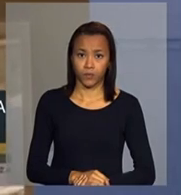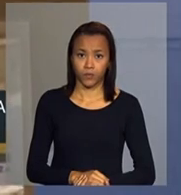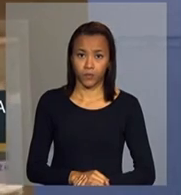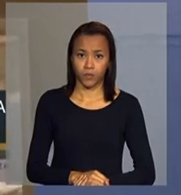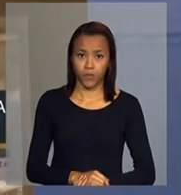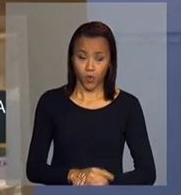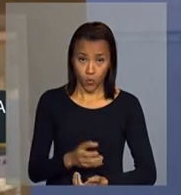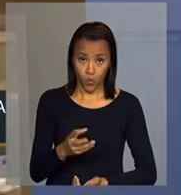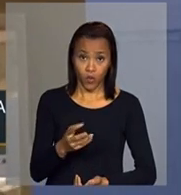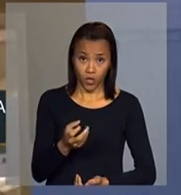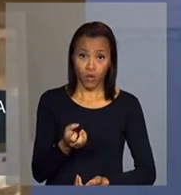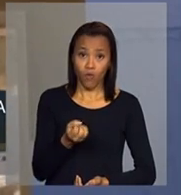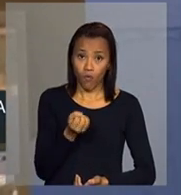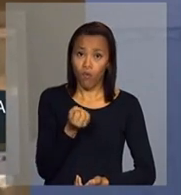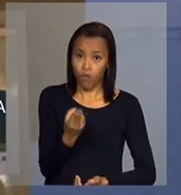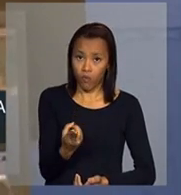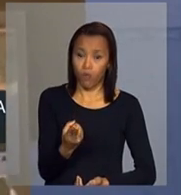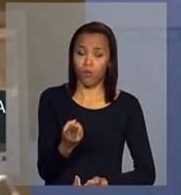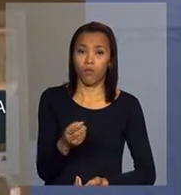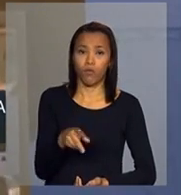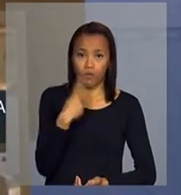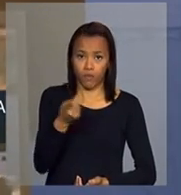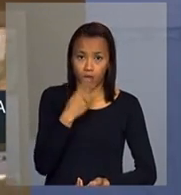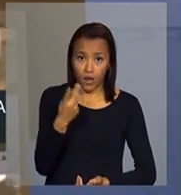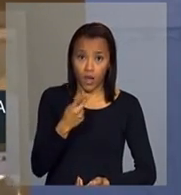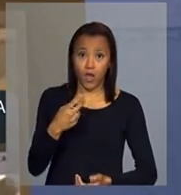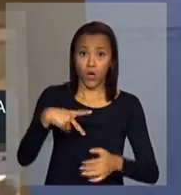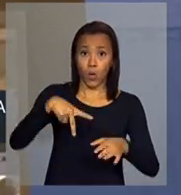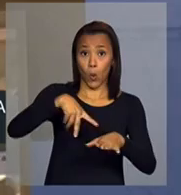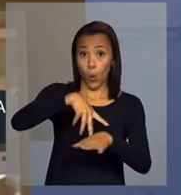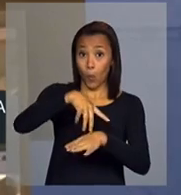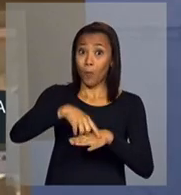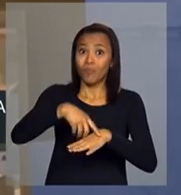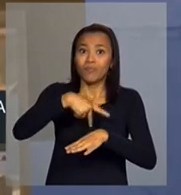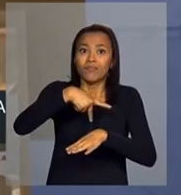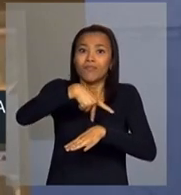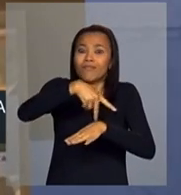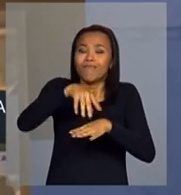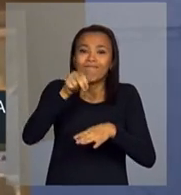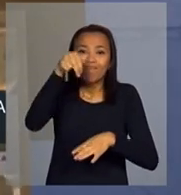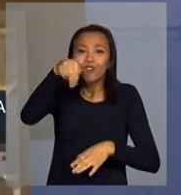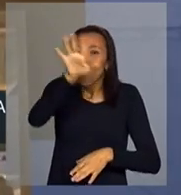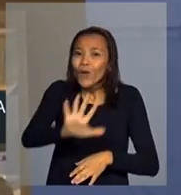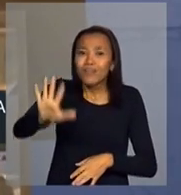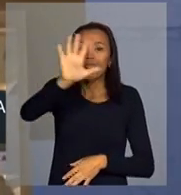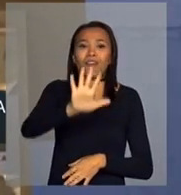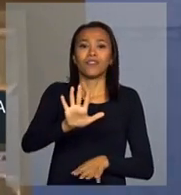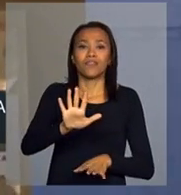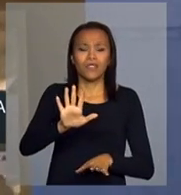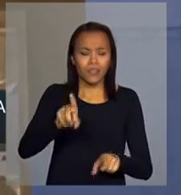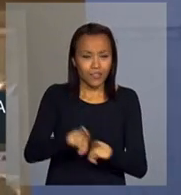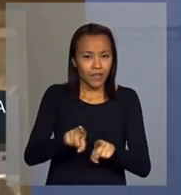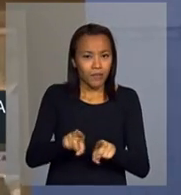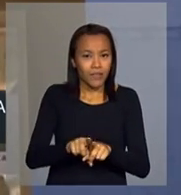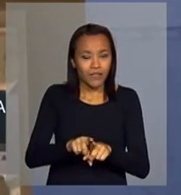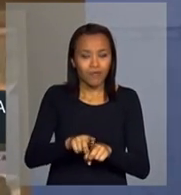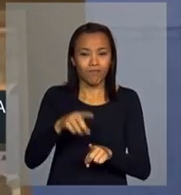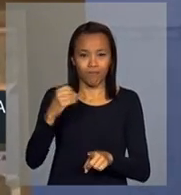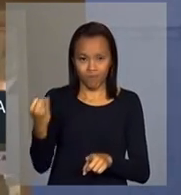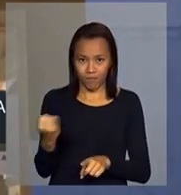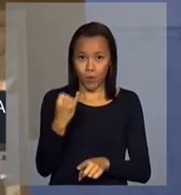vou chamar com a pátria nordestina dele, mas eu vou chamar, sobretudo, com o Brasil.